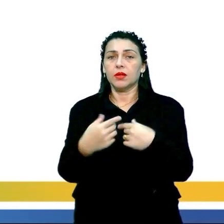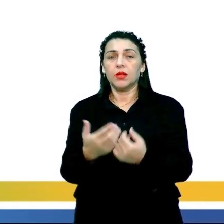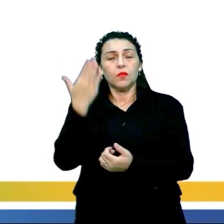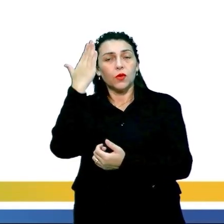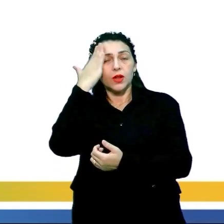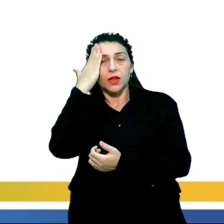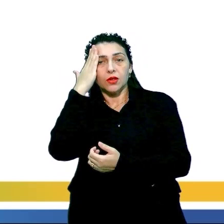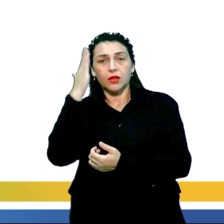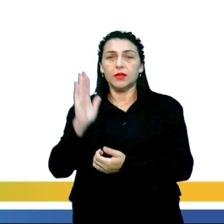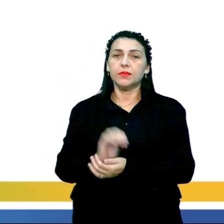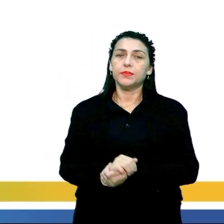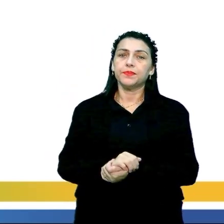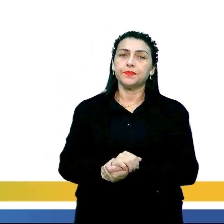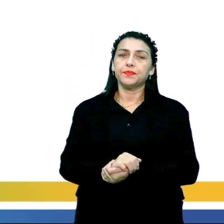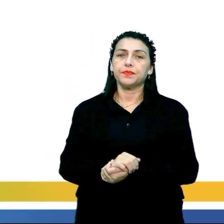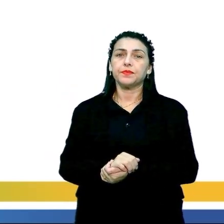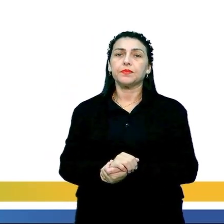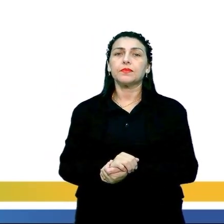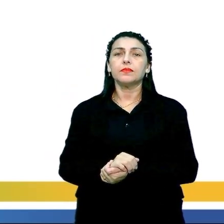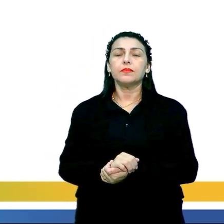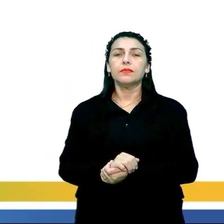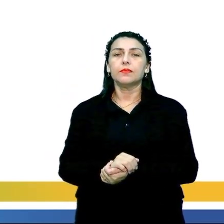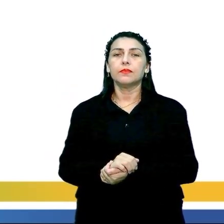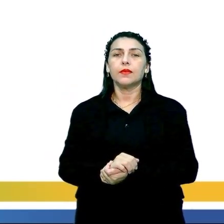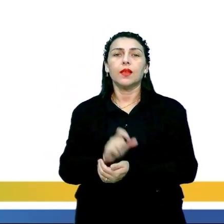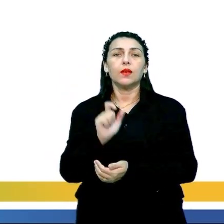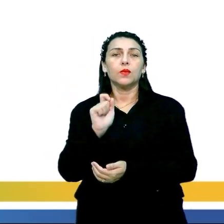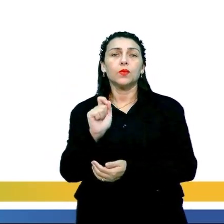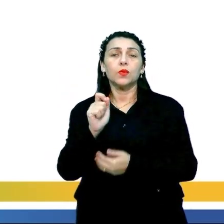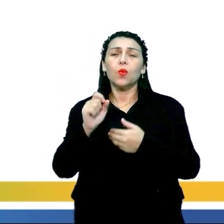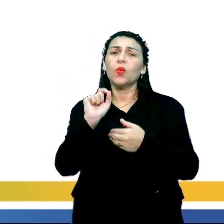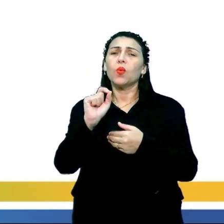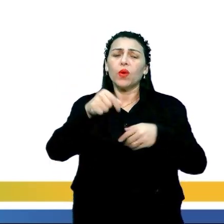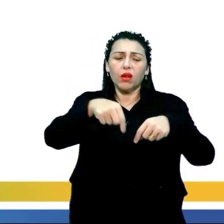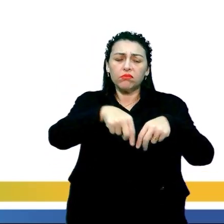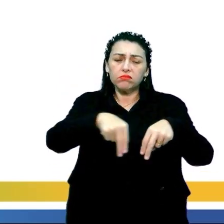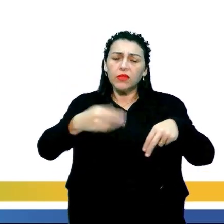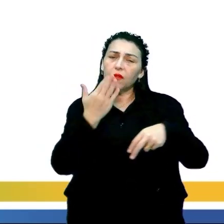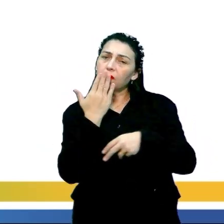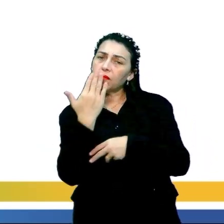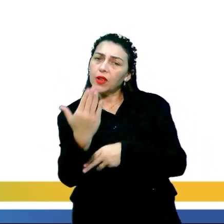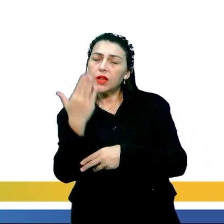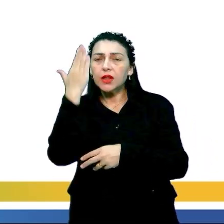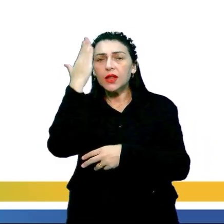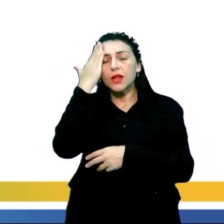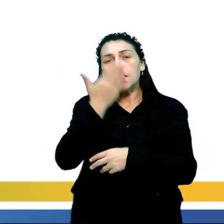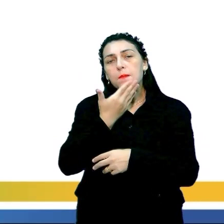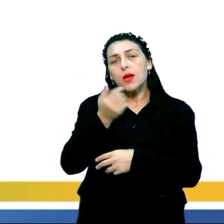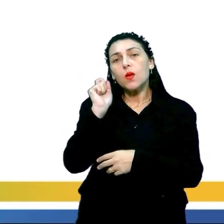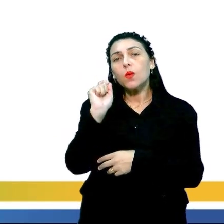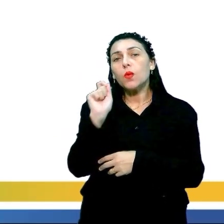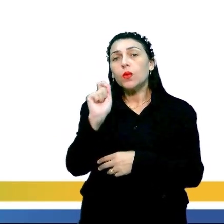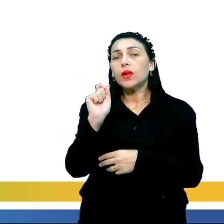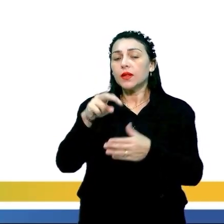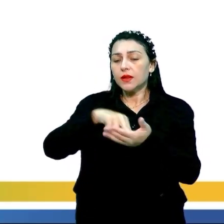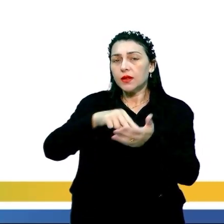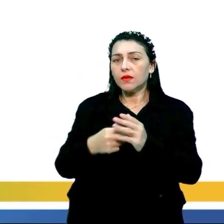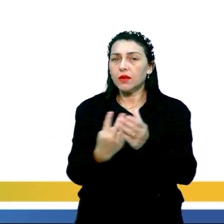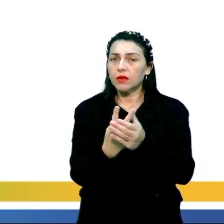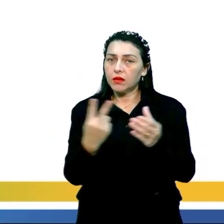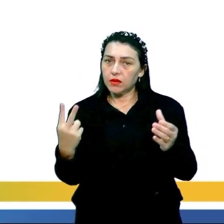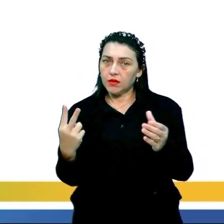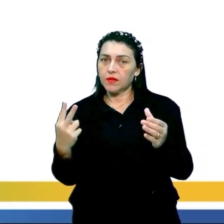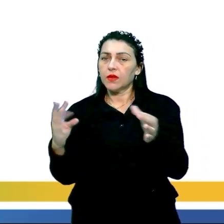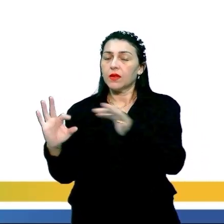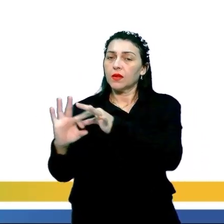compreendidas. Essa noção daquilo que vem à frente faz com que compreendamos melhor o que eram as vanguardas, que são